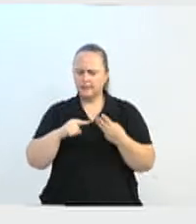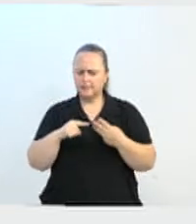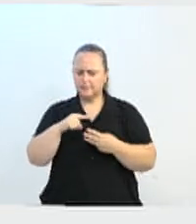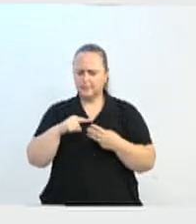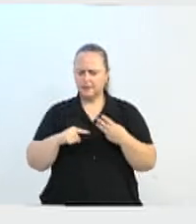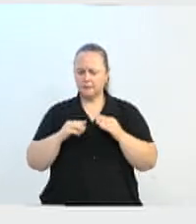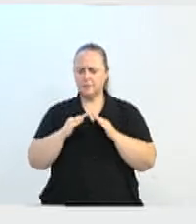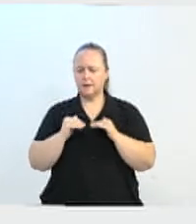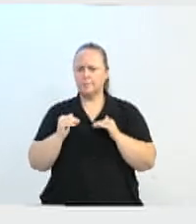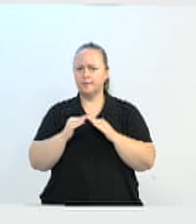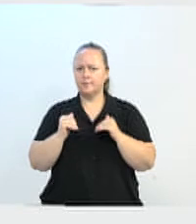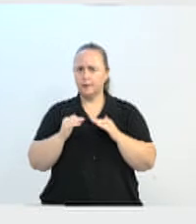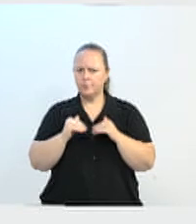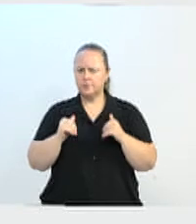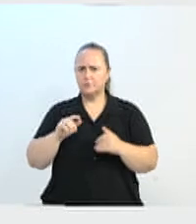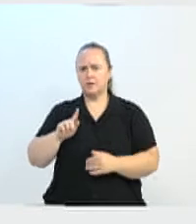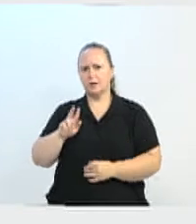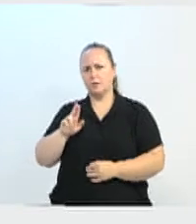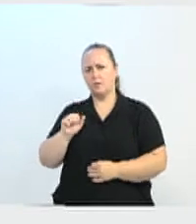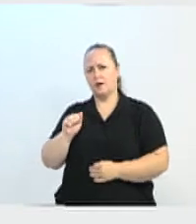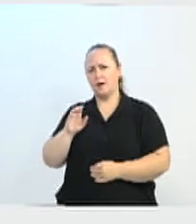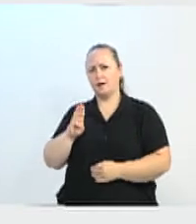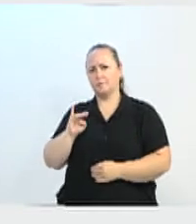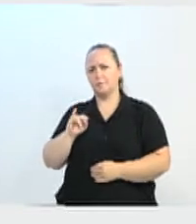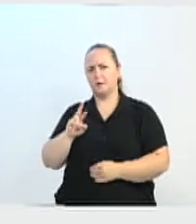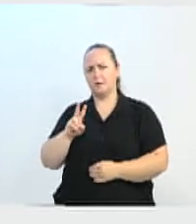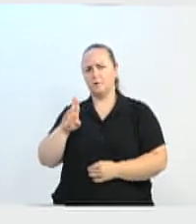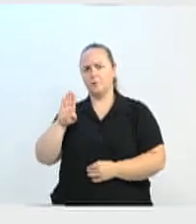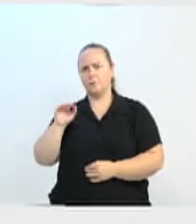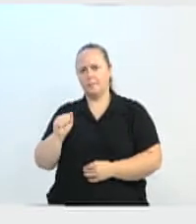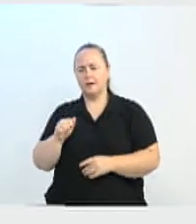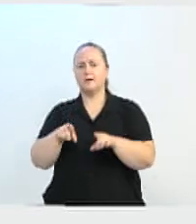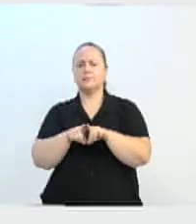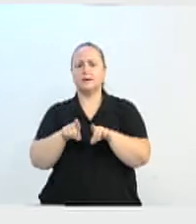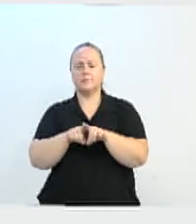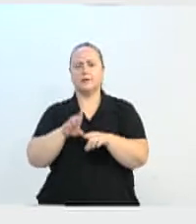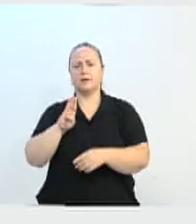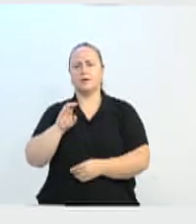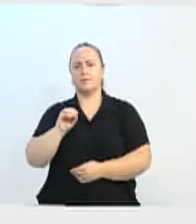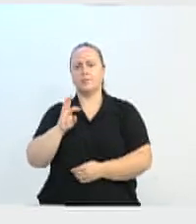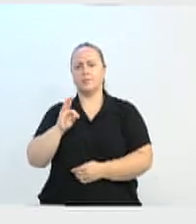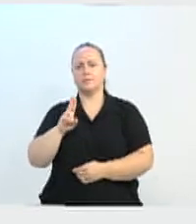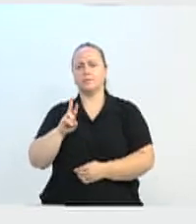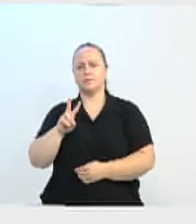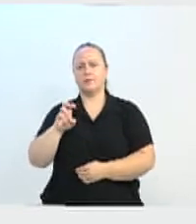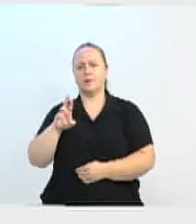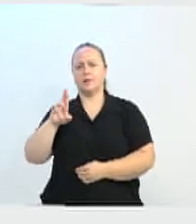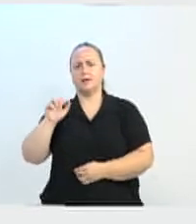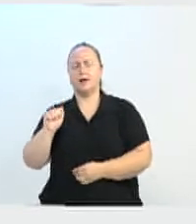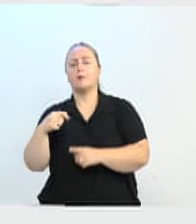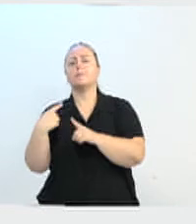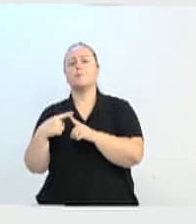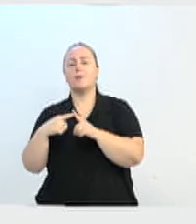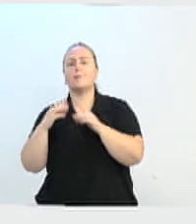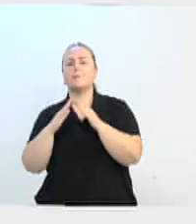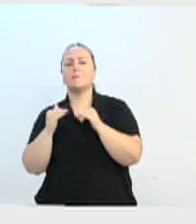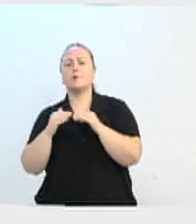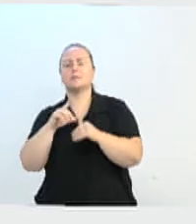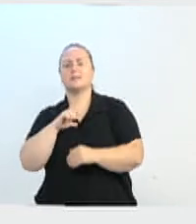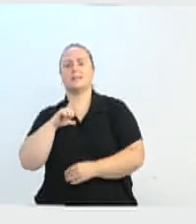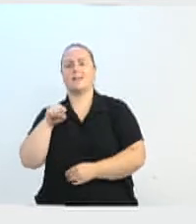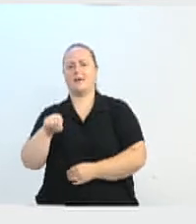de Brusque, Guabiruba e Botiverá, que serão atendidos pelo Centro de Inovação de Brusque. Lembrando que no Vale de Itajaí,